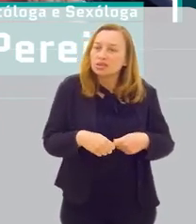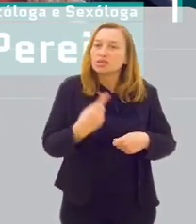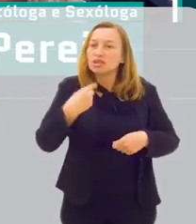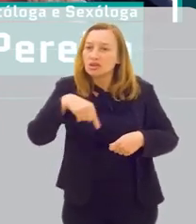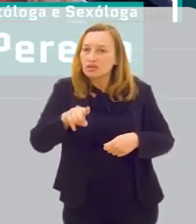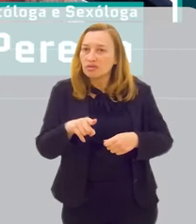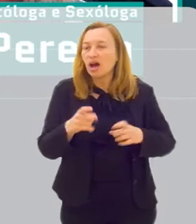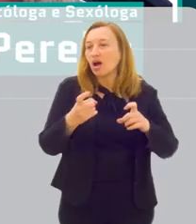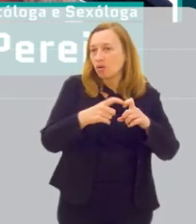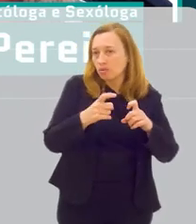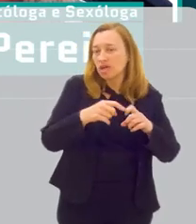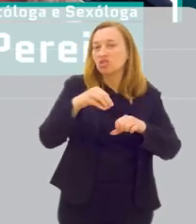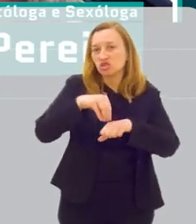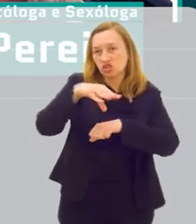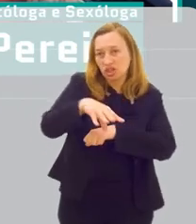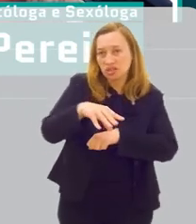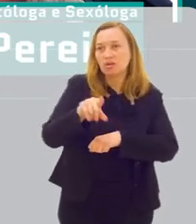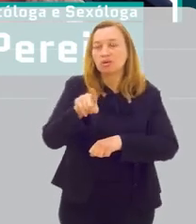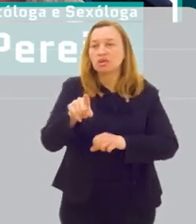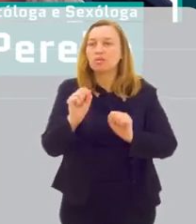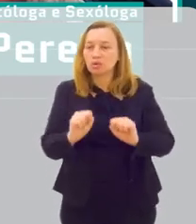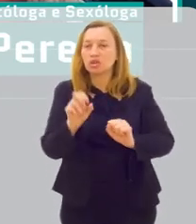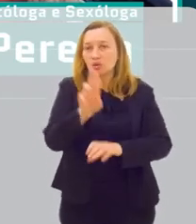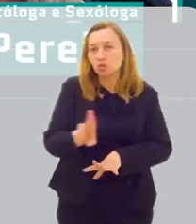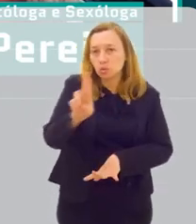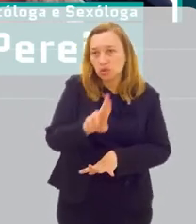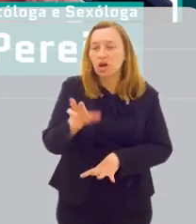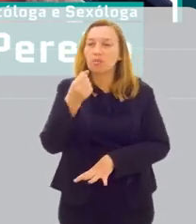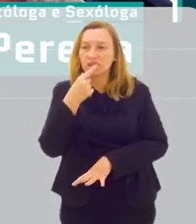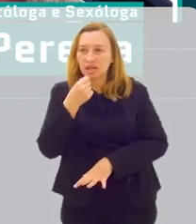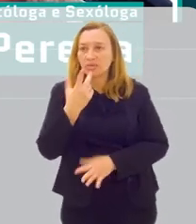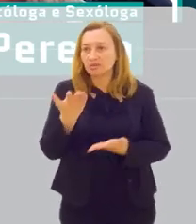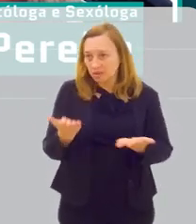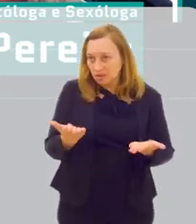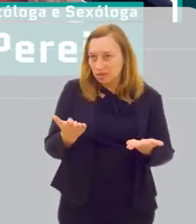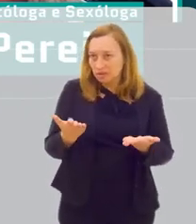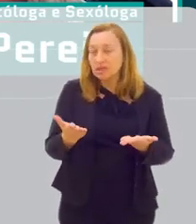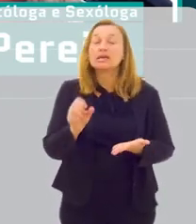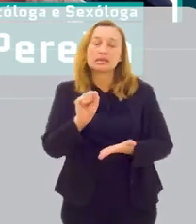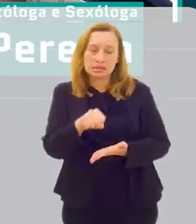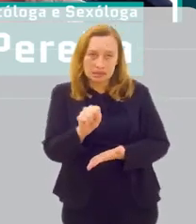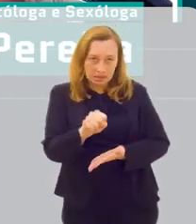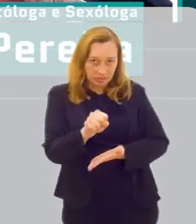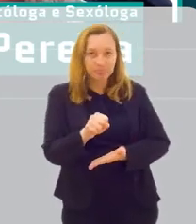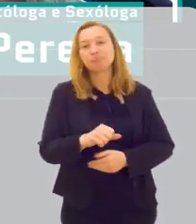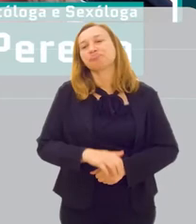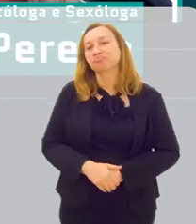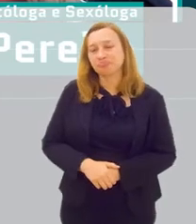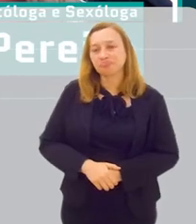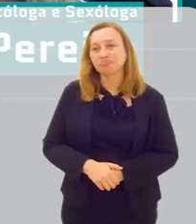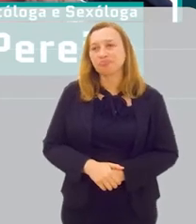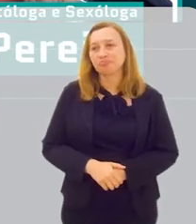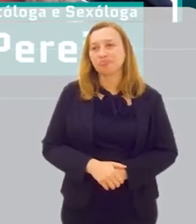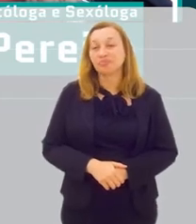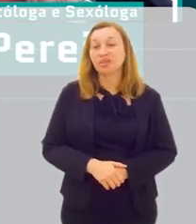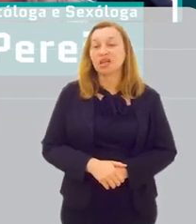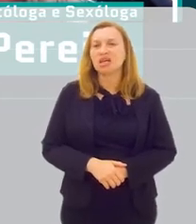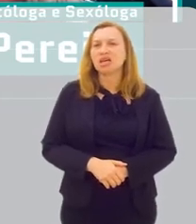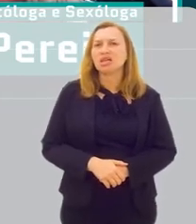preciso que você vá ao médico e tenha uma indicação médica para você fazer o uso de um medicamento desse. Sim.